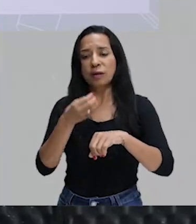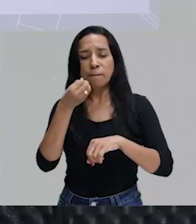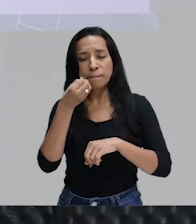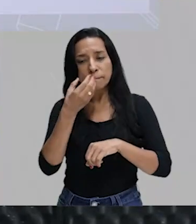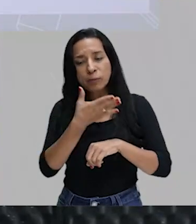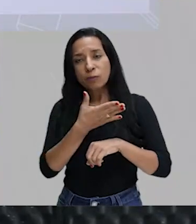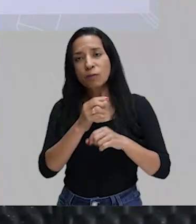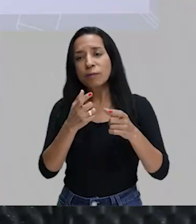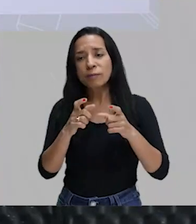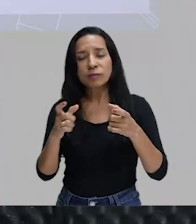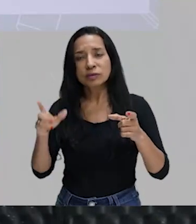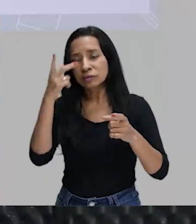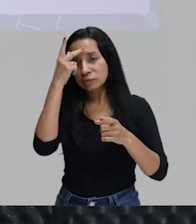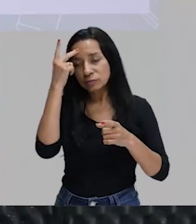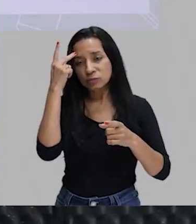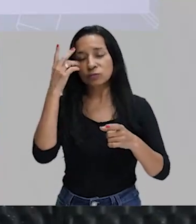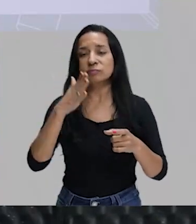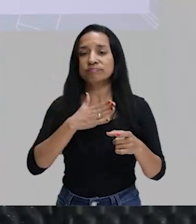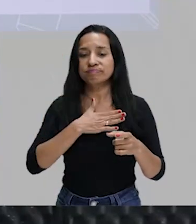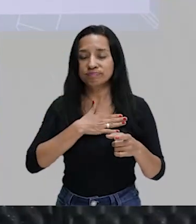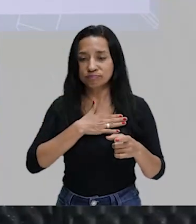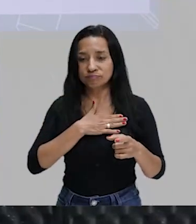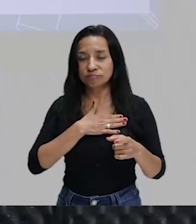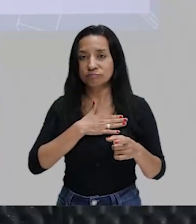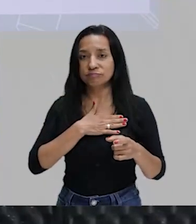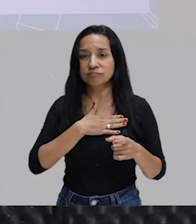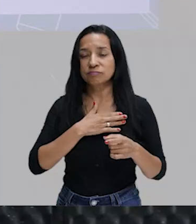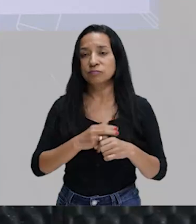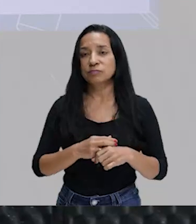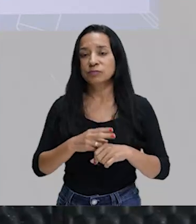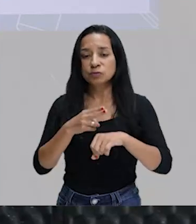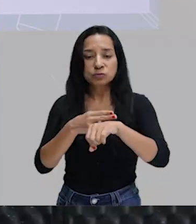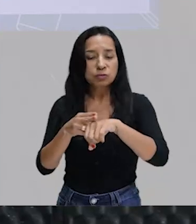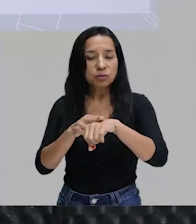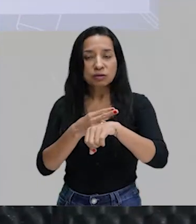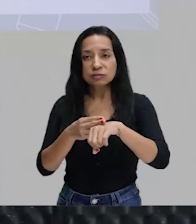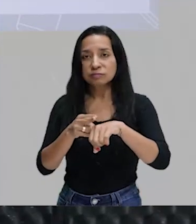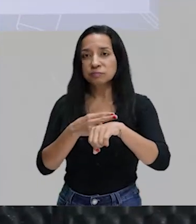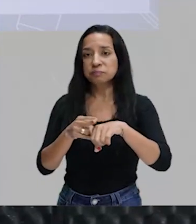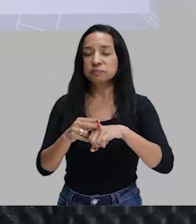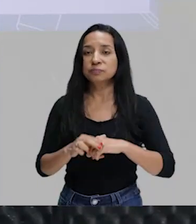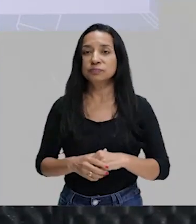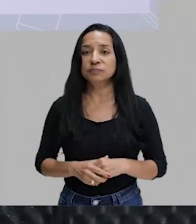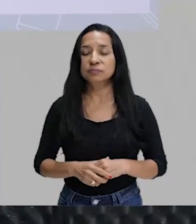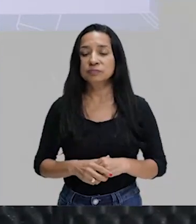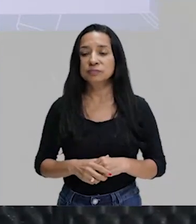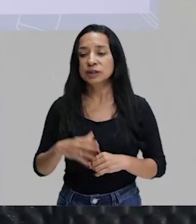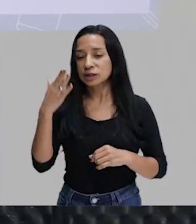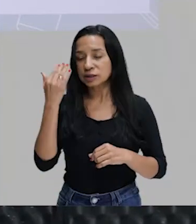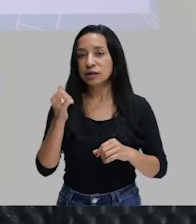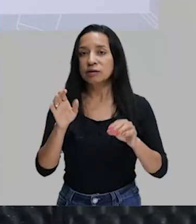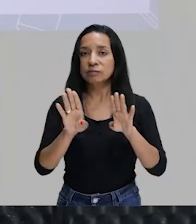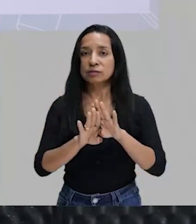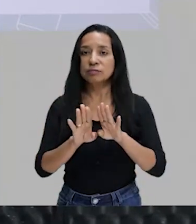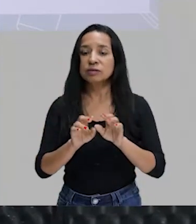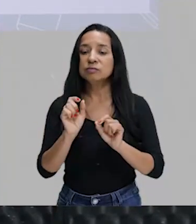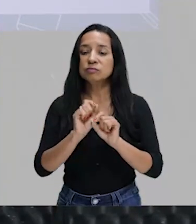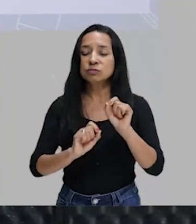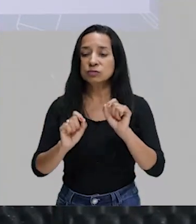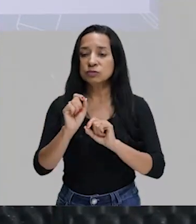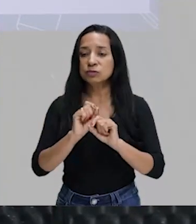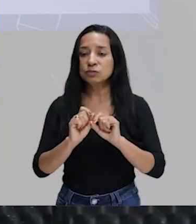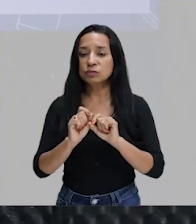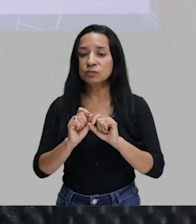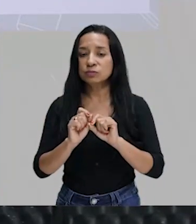maioria, a grande maioria das pessoas gostam de chocolate. Eu, por exemplo, amo chocolate. E a gente sabe que ele é um...